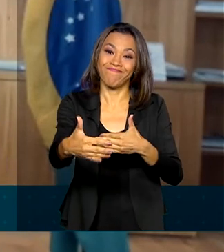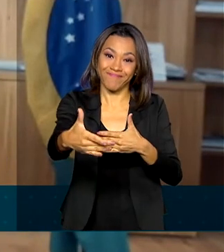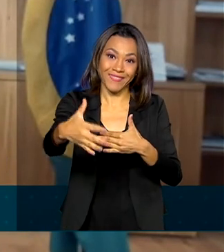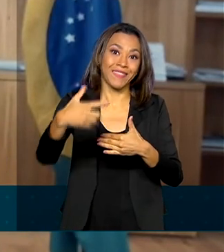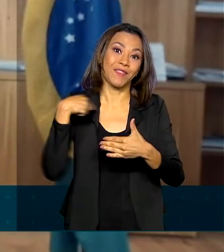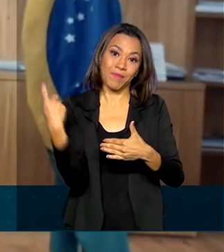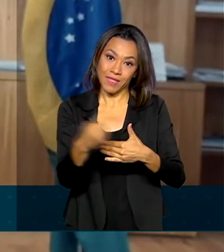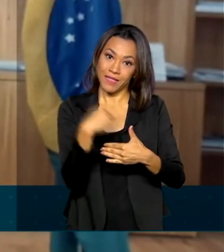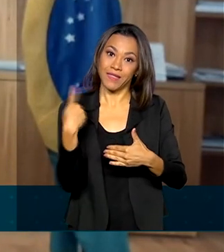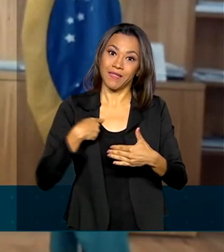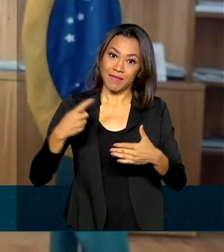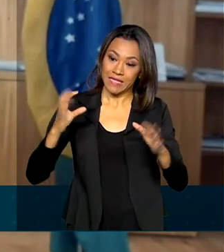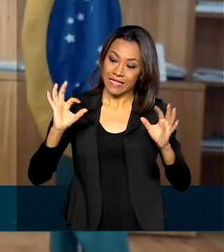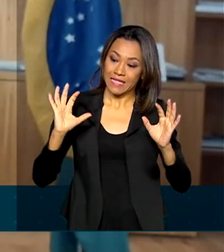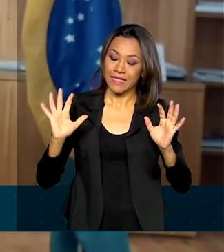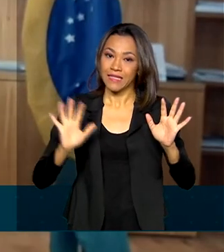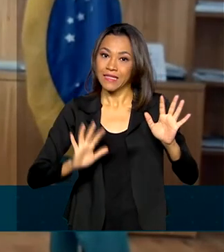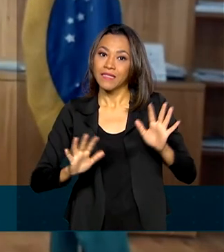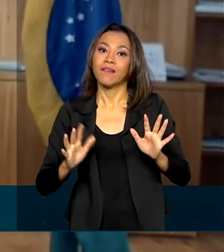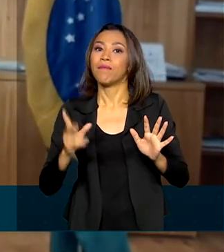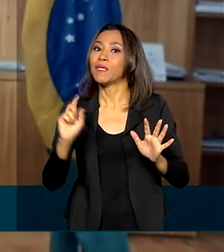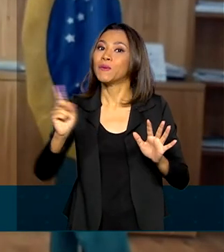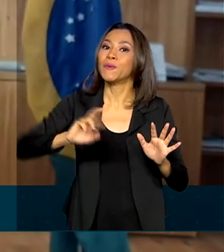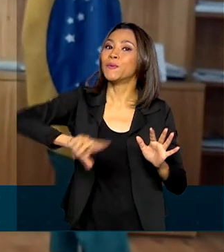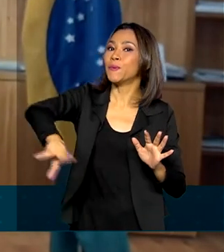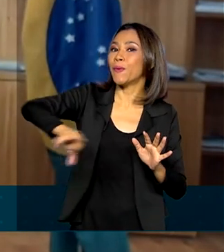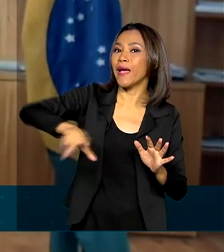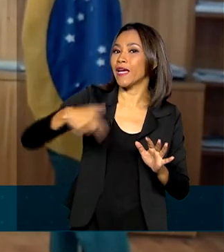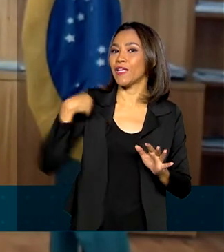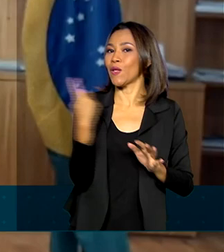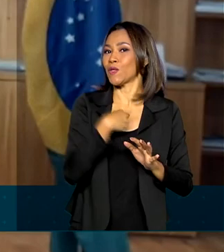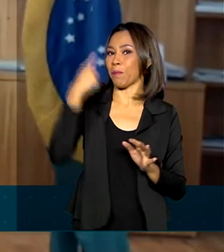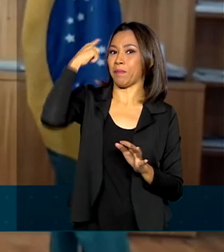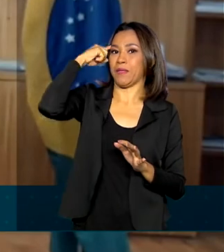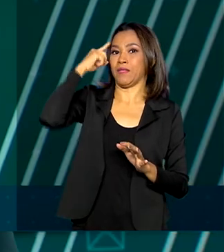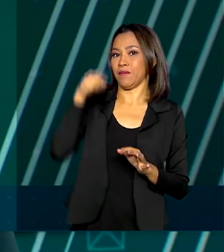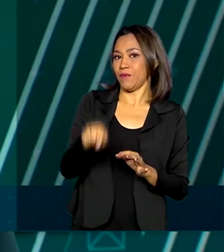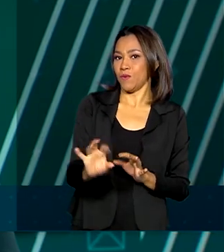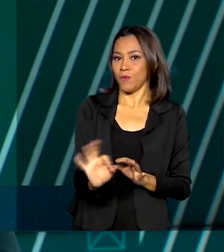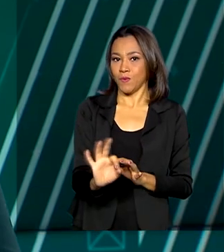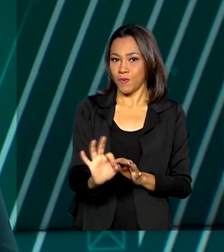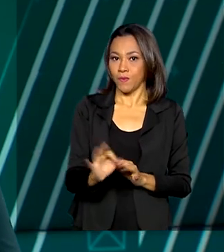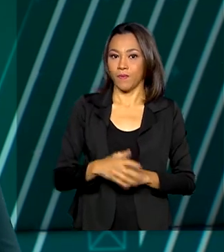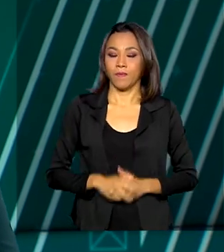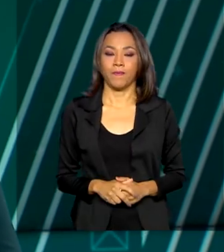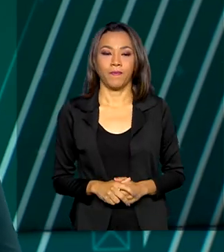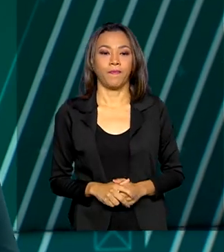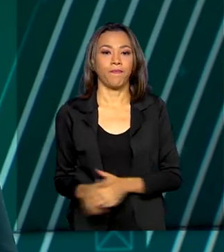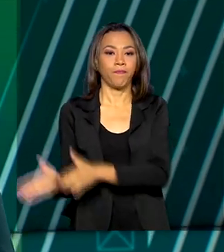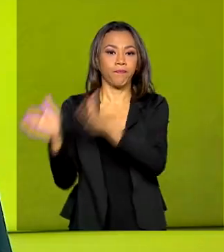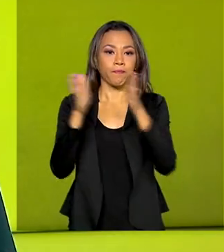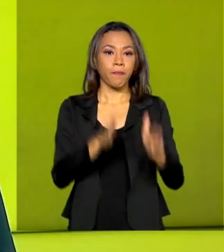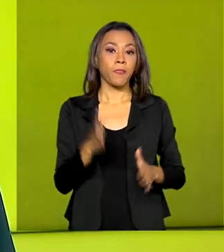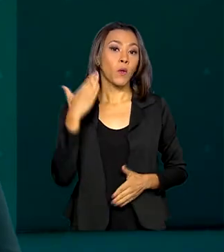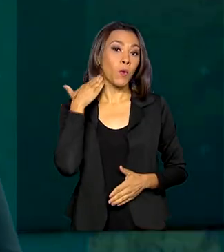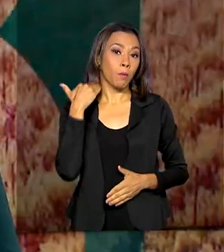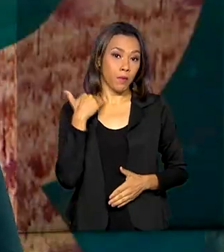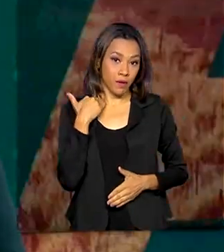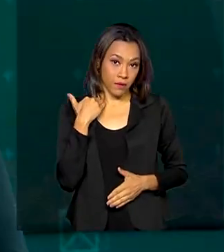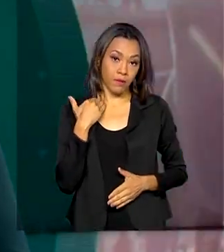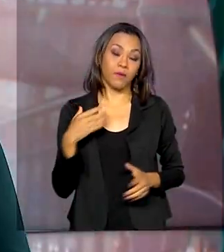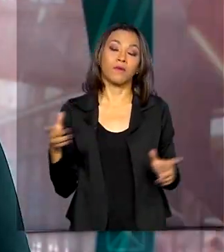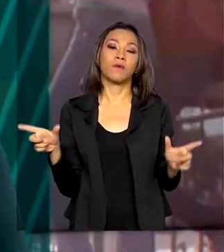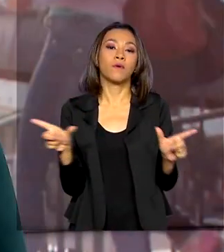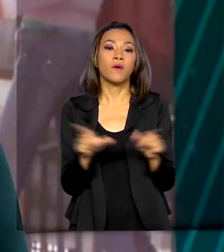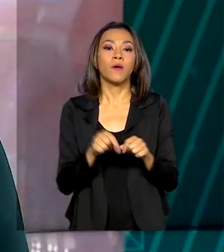reagir. Mas não é o plano A, não é o que nós estamos pensando agora. O Banco Nacional de Desenvolvimento